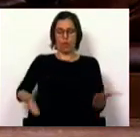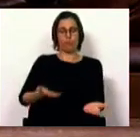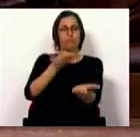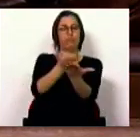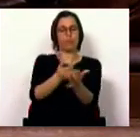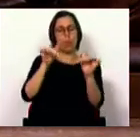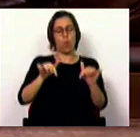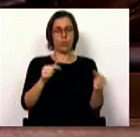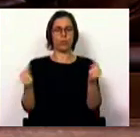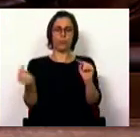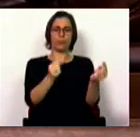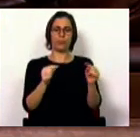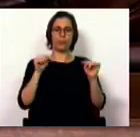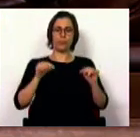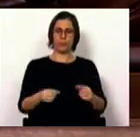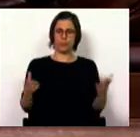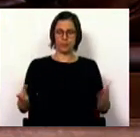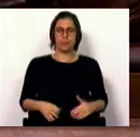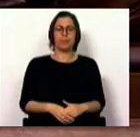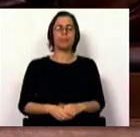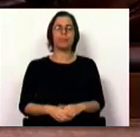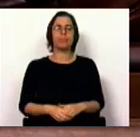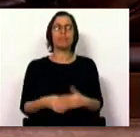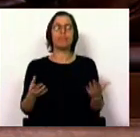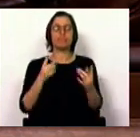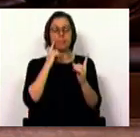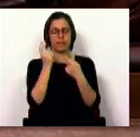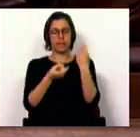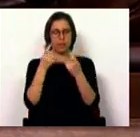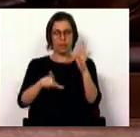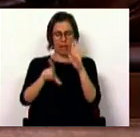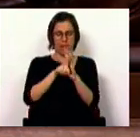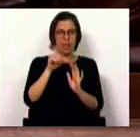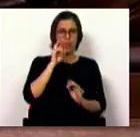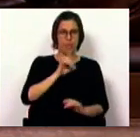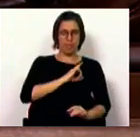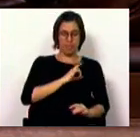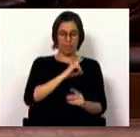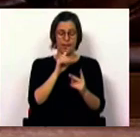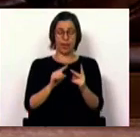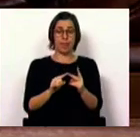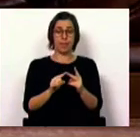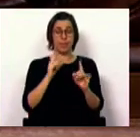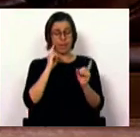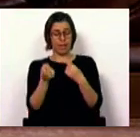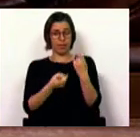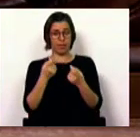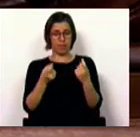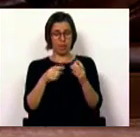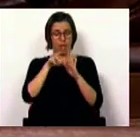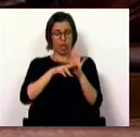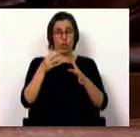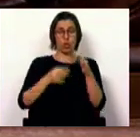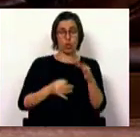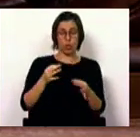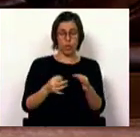são hoje aqui discutidos, a revisão da Lei da Segurança Privada e a revisão do regime